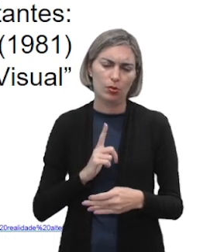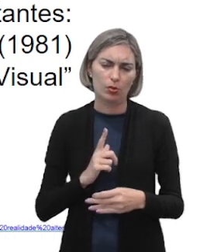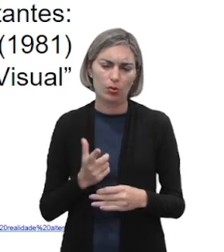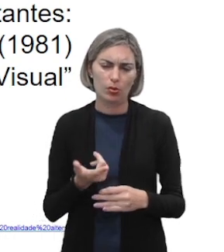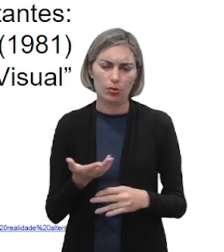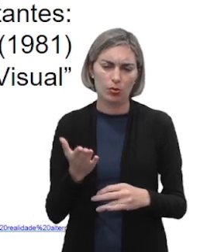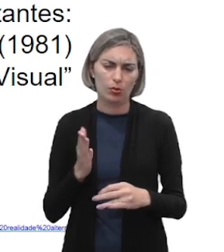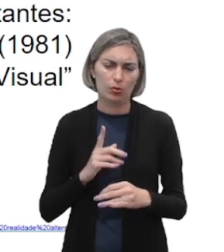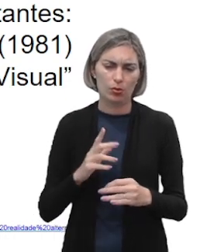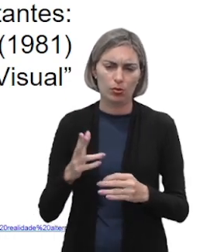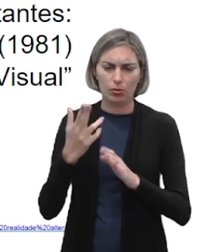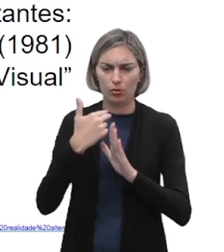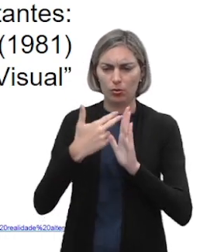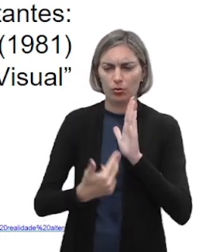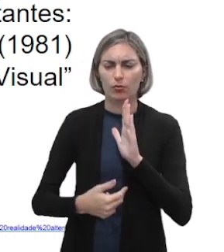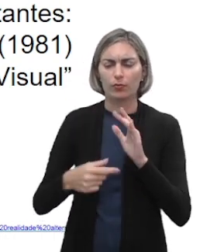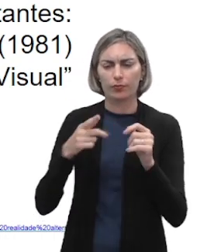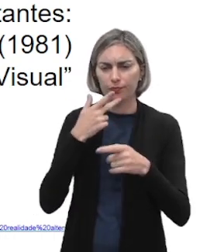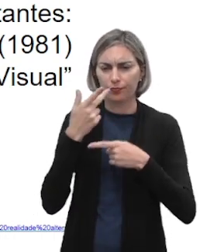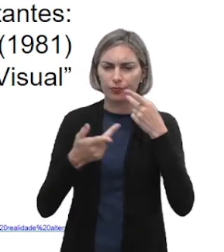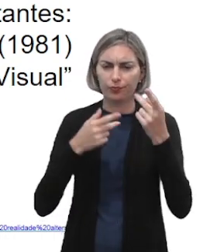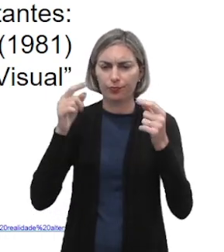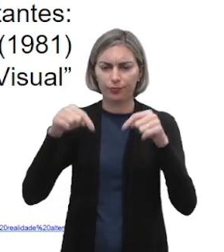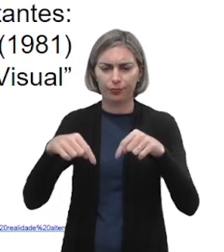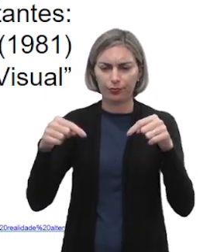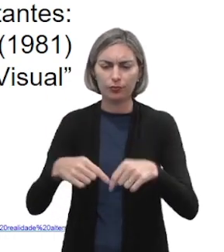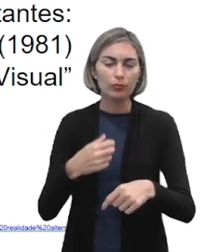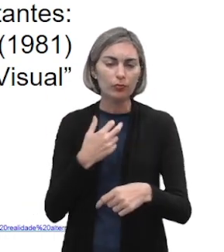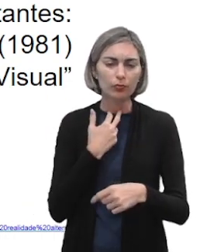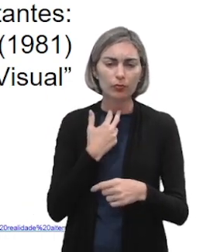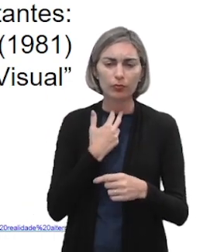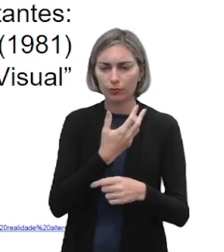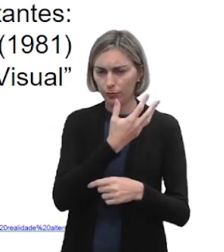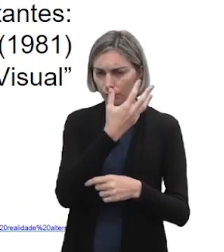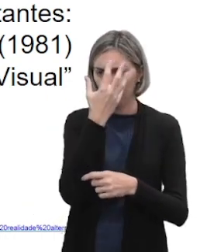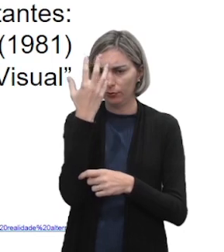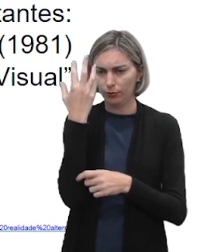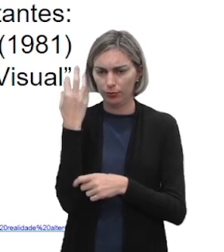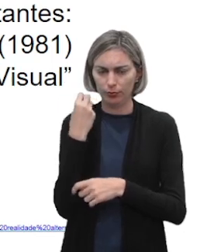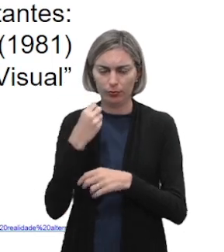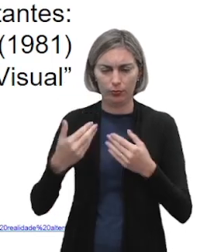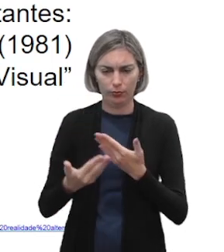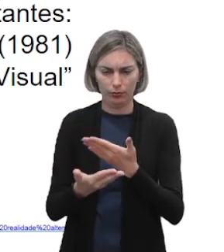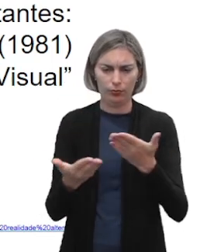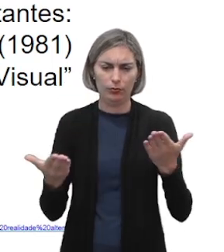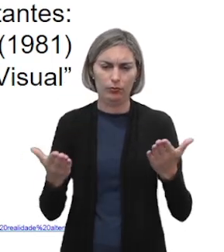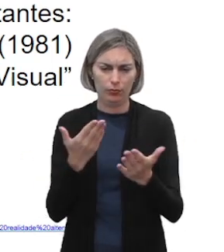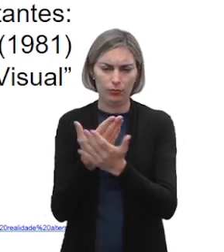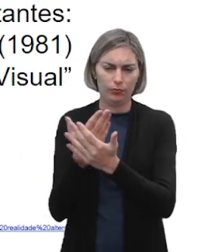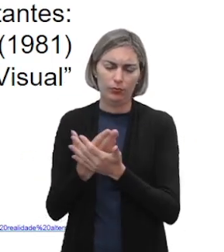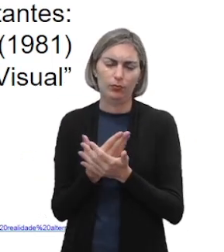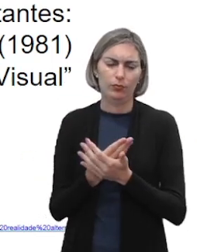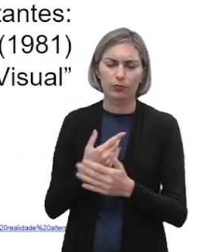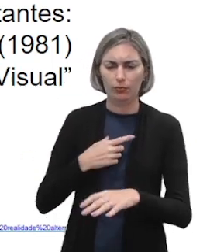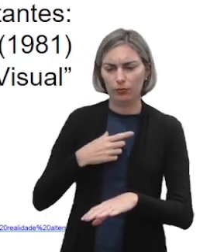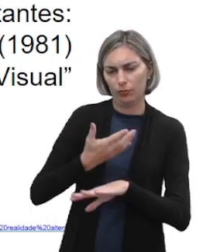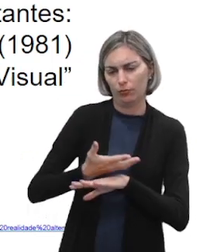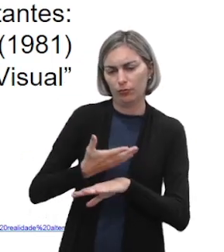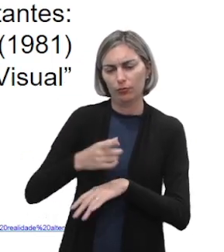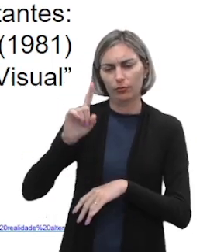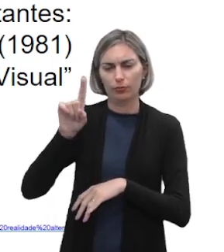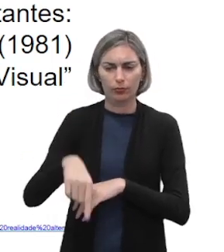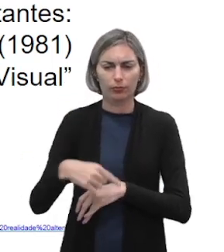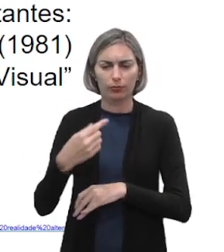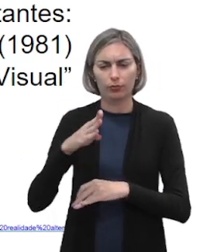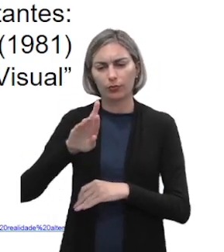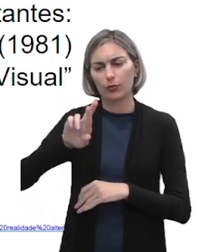Outro designer, que a gente tem que falar aqui, não podemos esquecer, vocês que estão estudando, essa disciplina, é